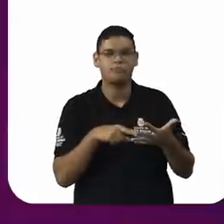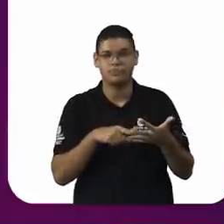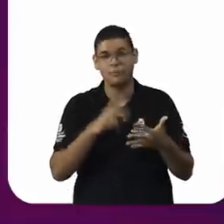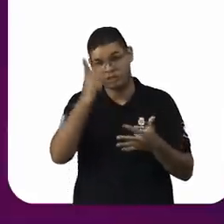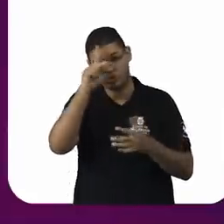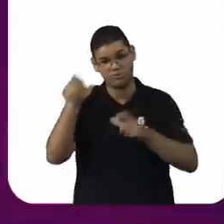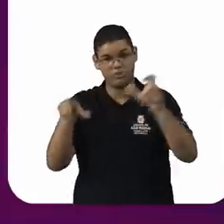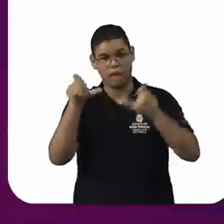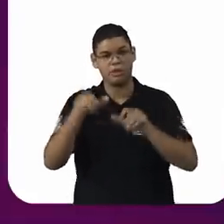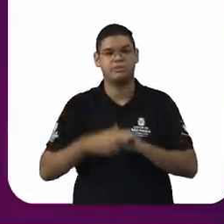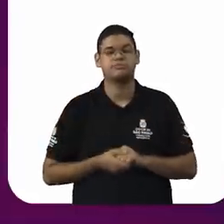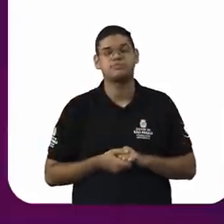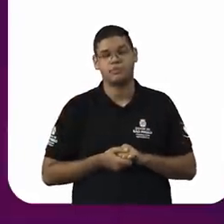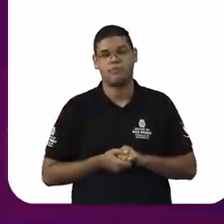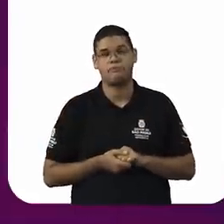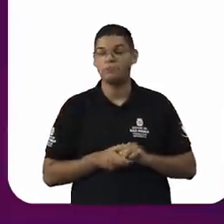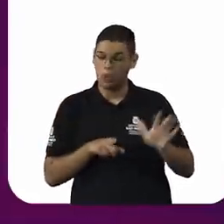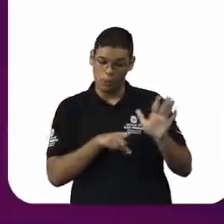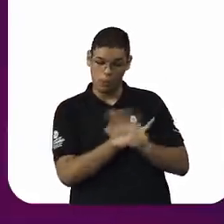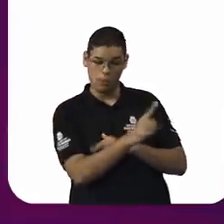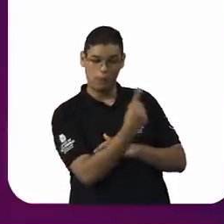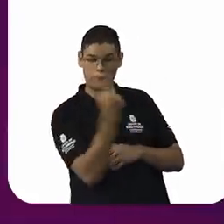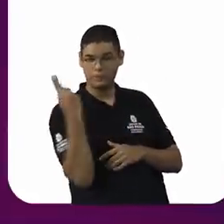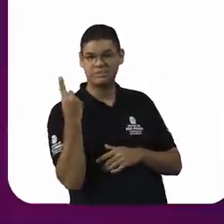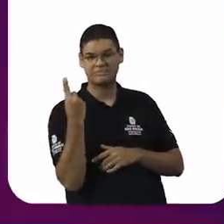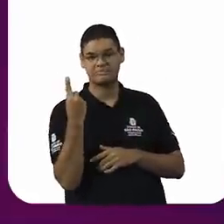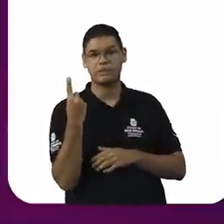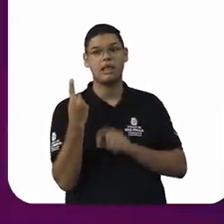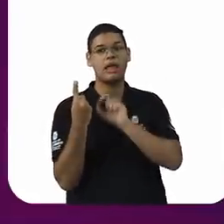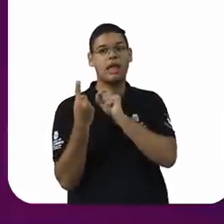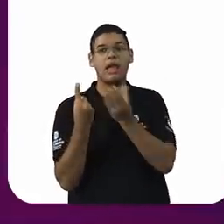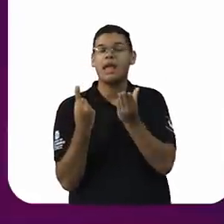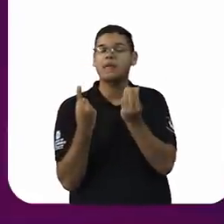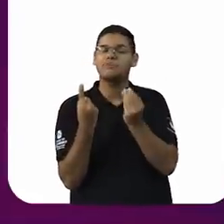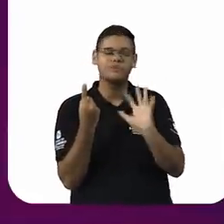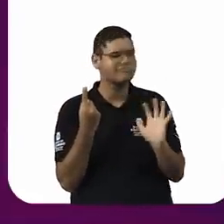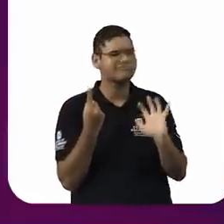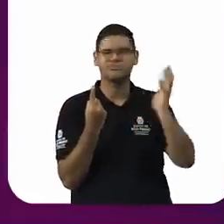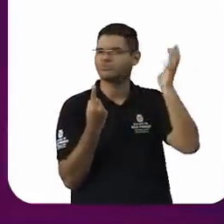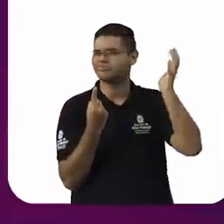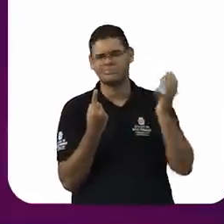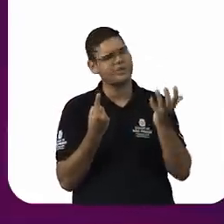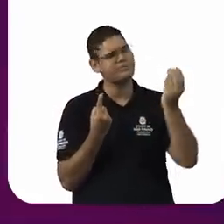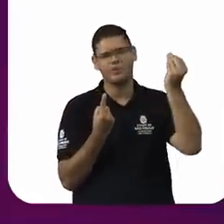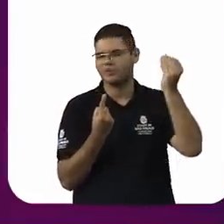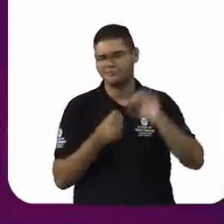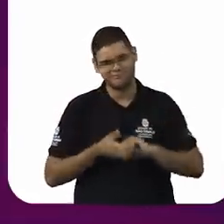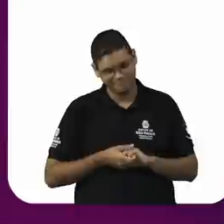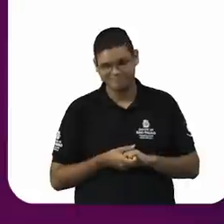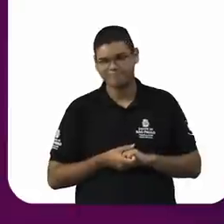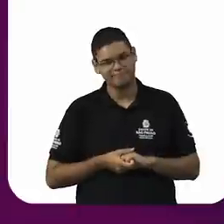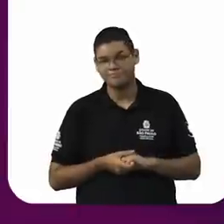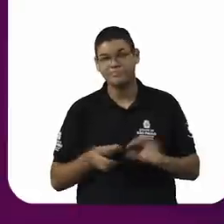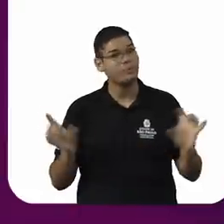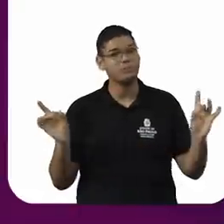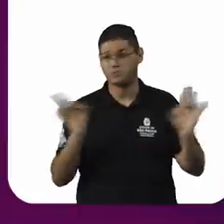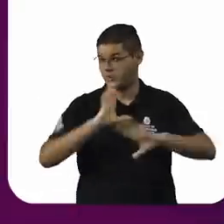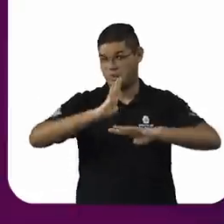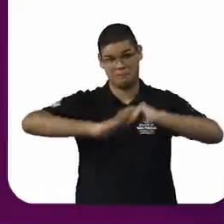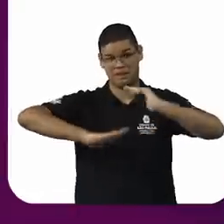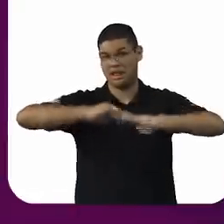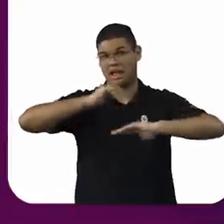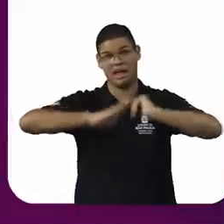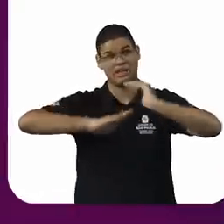ela é muito recorrente não só na prática, no exercício dessa questão,